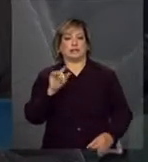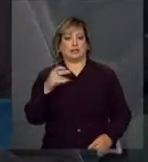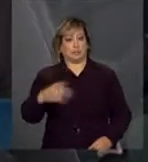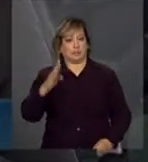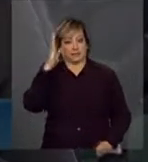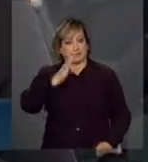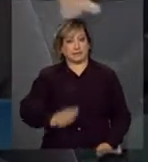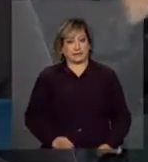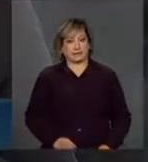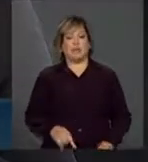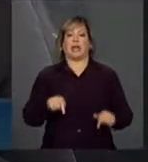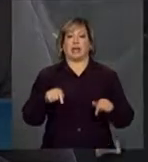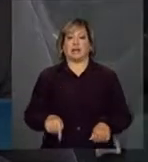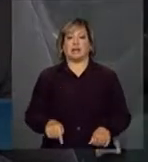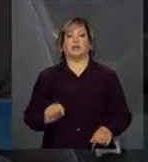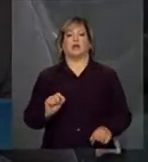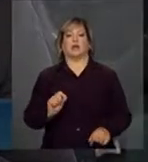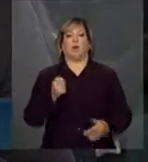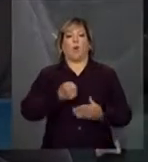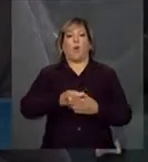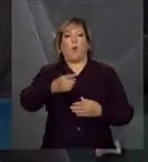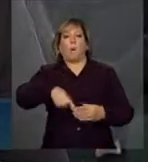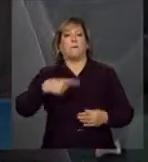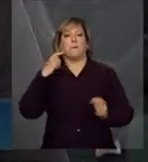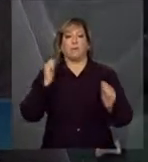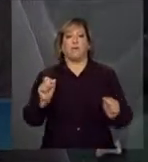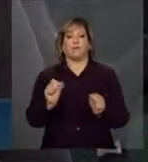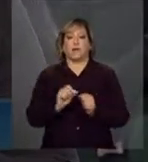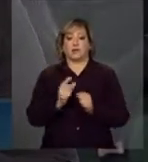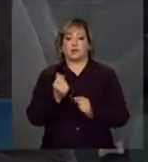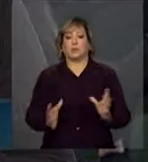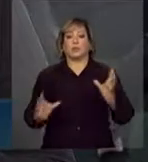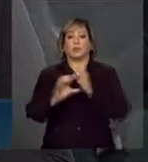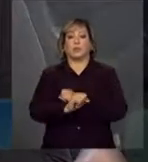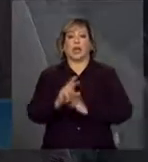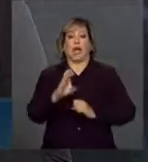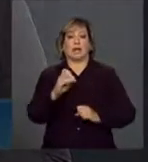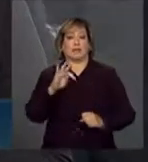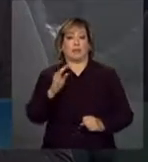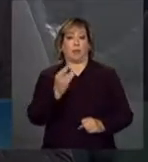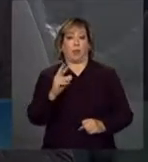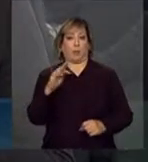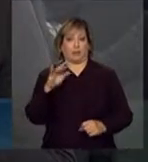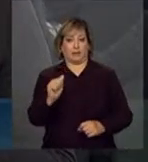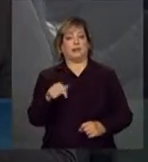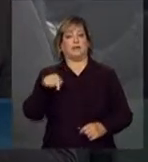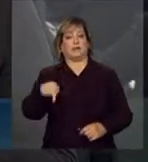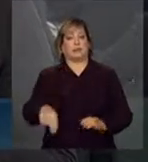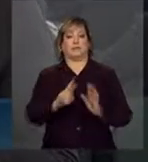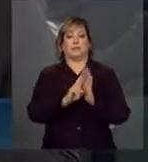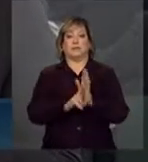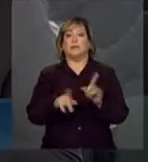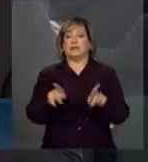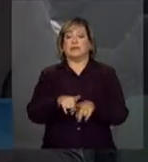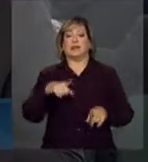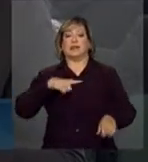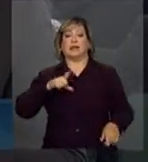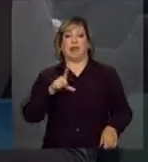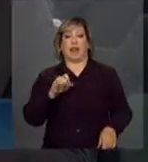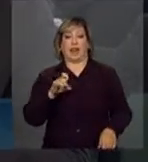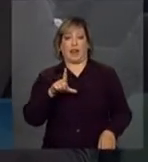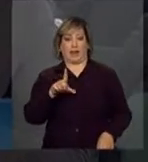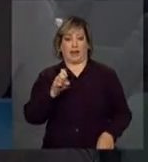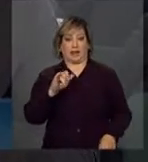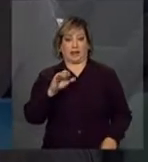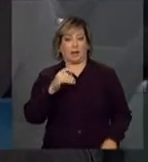Essas cobranças podem ser feitas a partir da receita bruta. E o marco da mineração ainda prevê leilões para pequenas e grandes